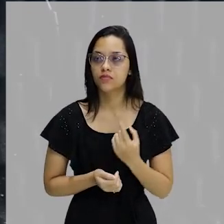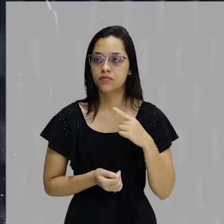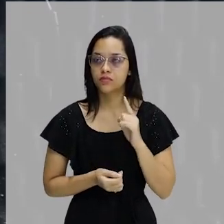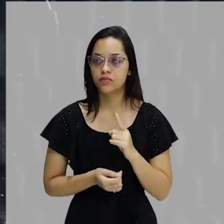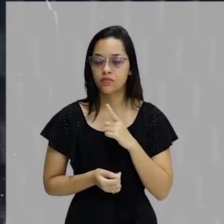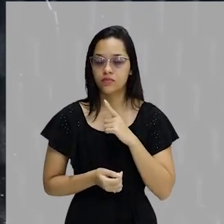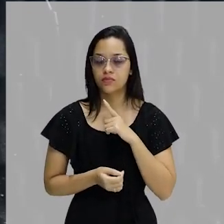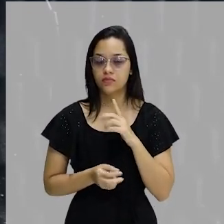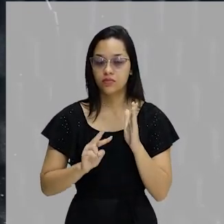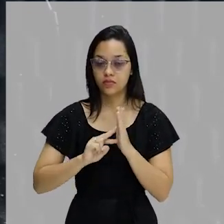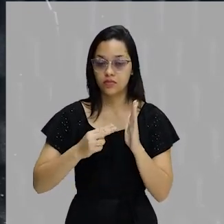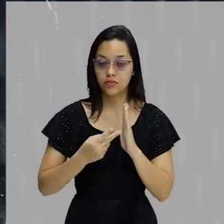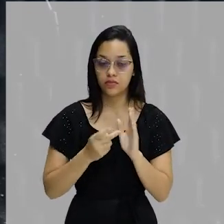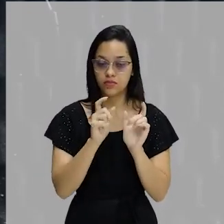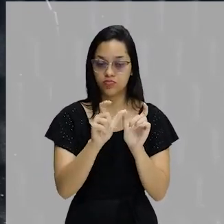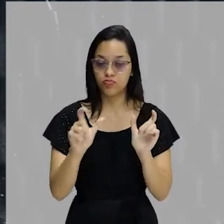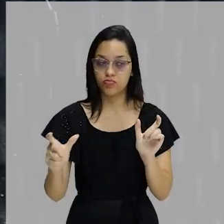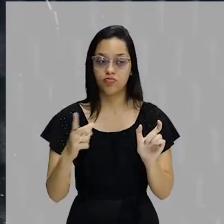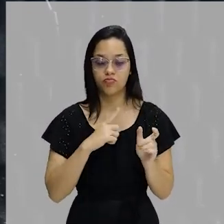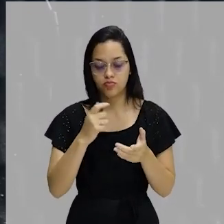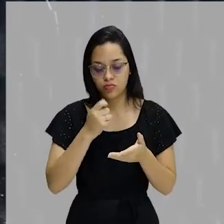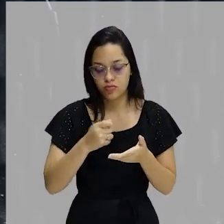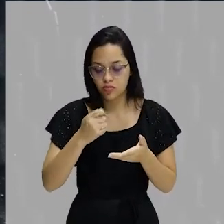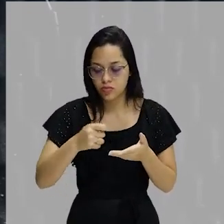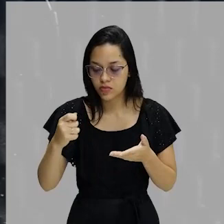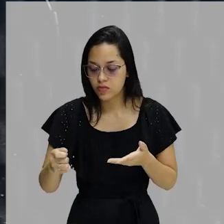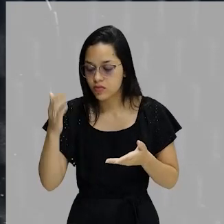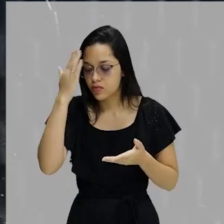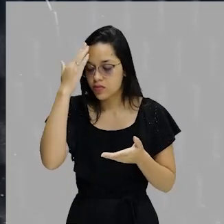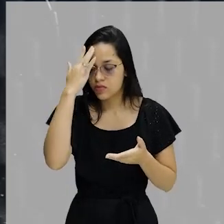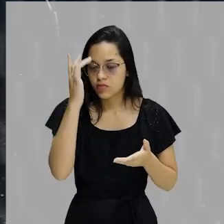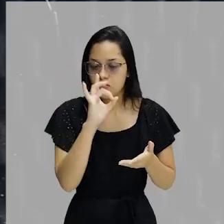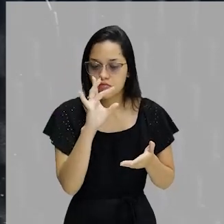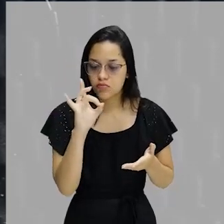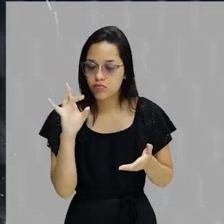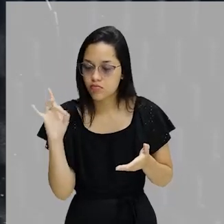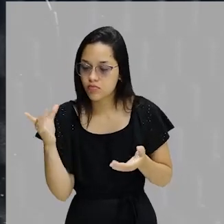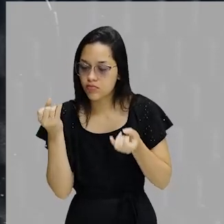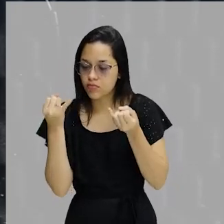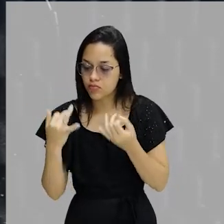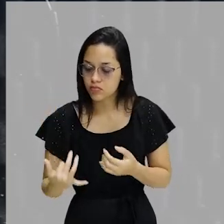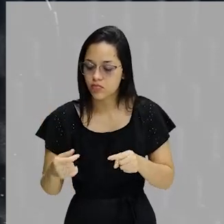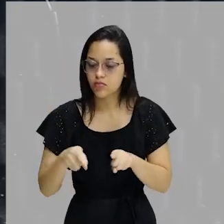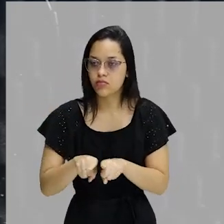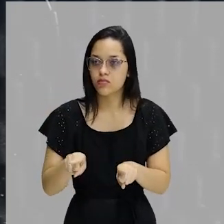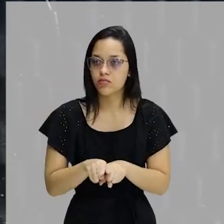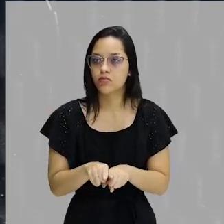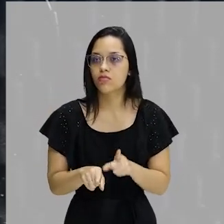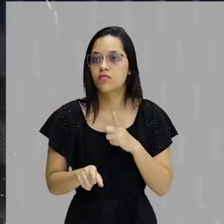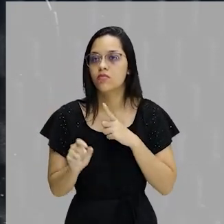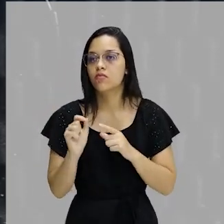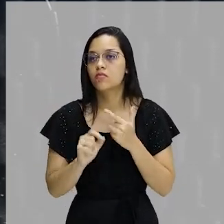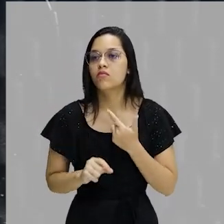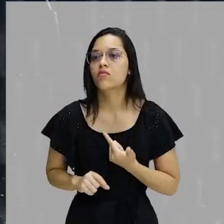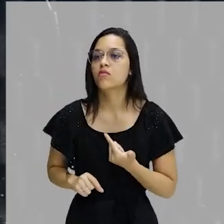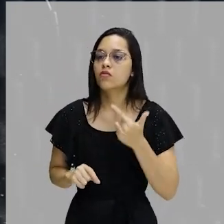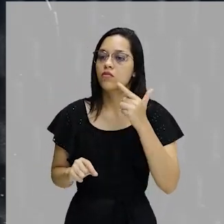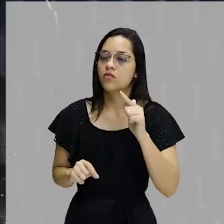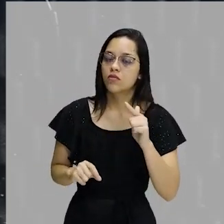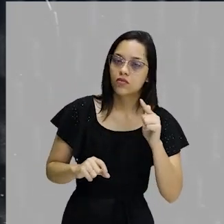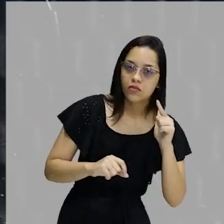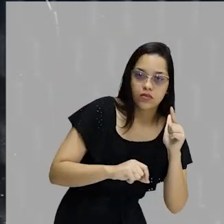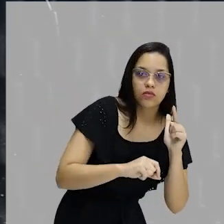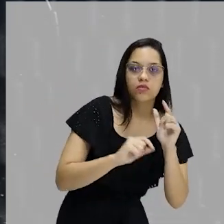a significação das palavras, fazer suas anotações, entender o que cada uma delas diz. Aí, no caso, vai se abrir uma outra